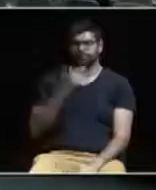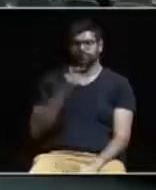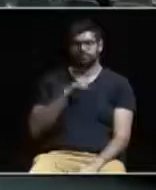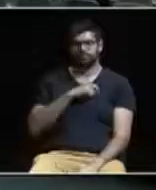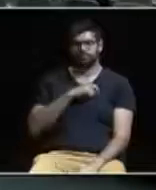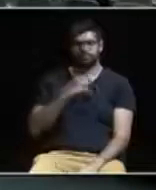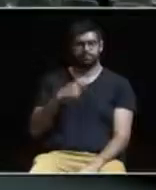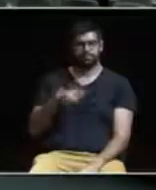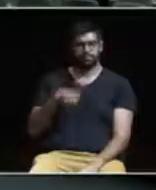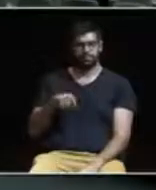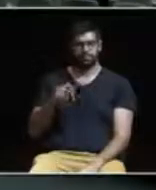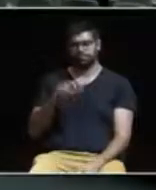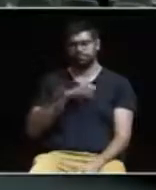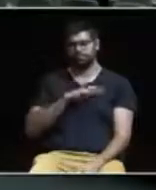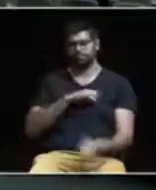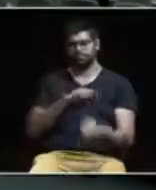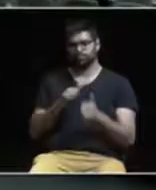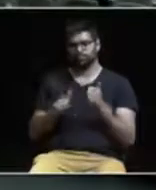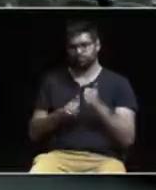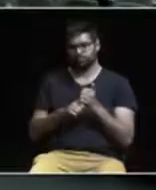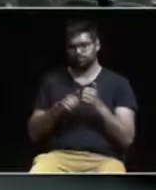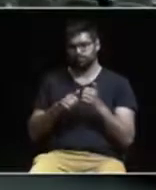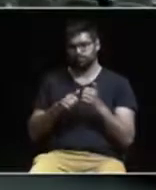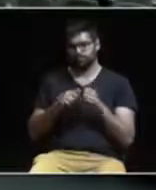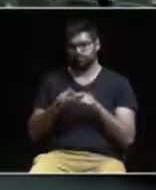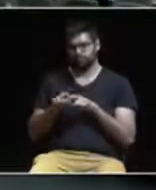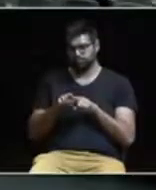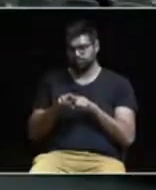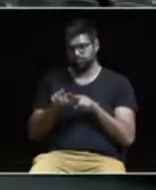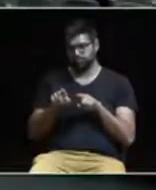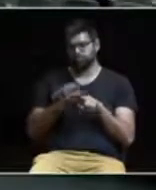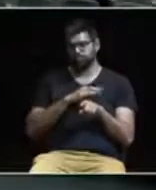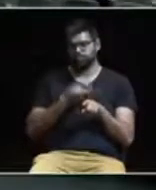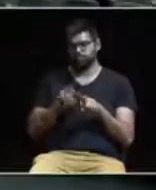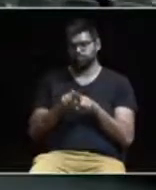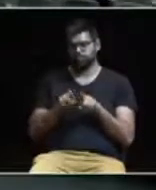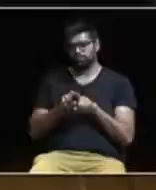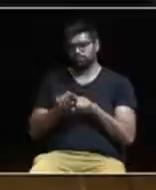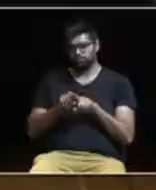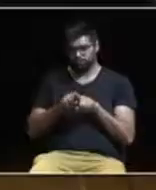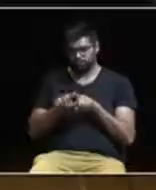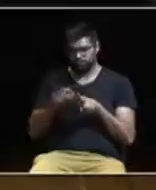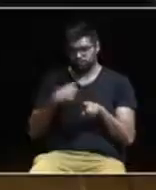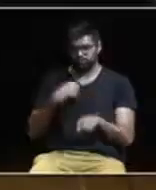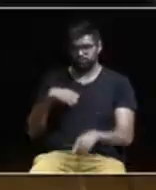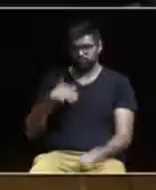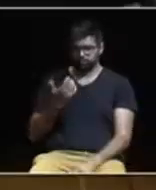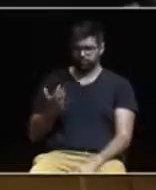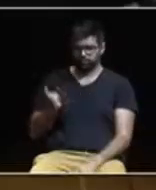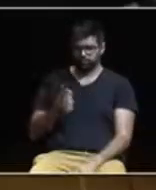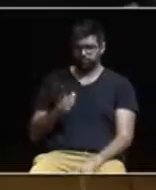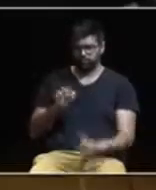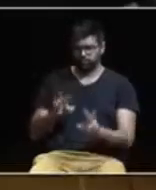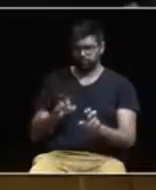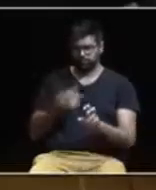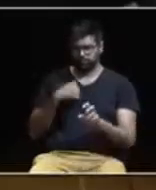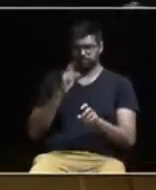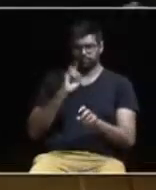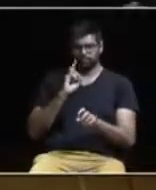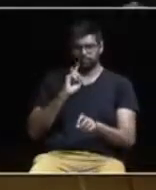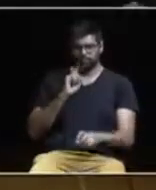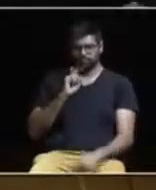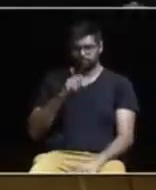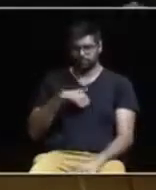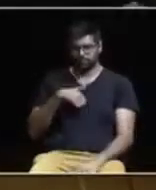Obrigada Sr. Presidente, Sras. Secretárias, Srs. Vereadores e Srs. Deputados. Os Verdes trazem hoje à Assembleia Municipal a importância do